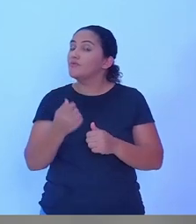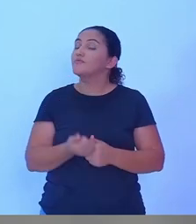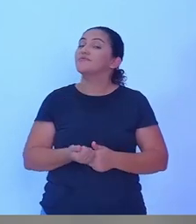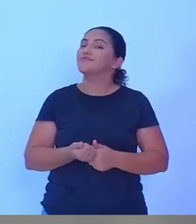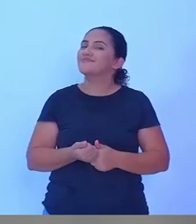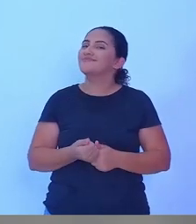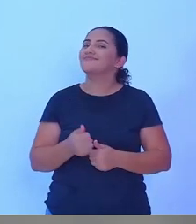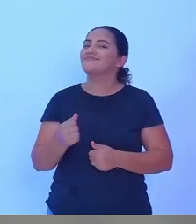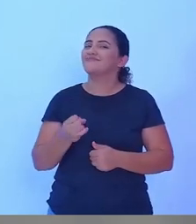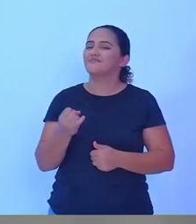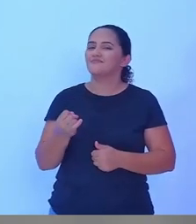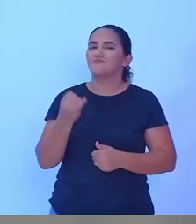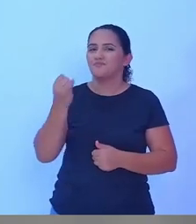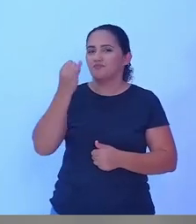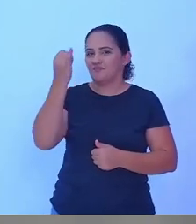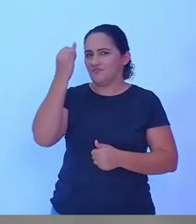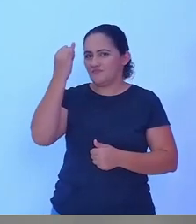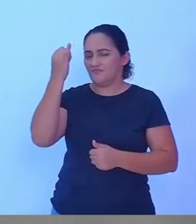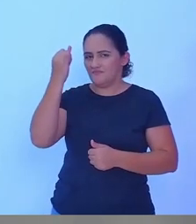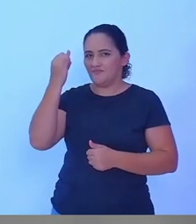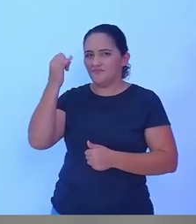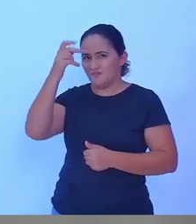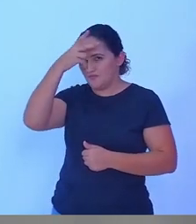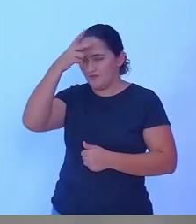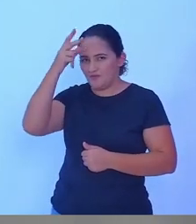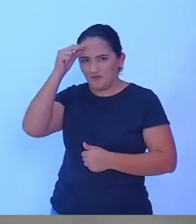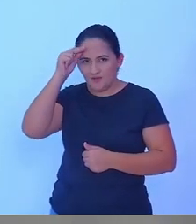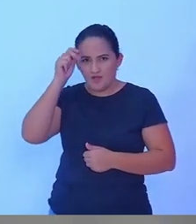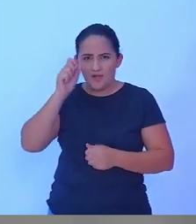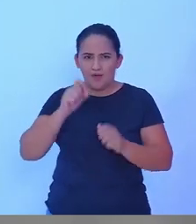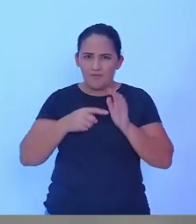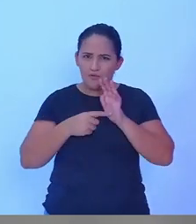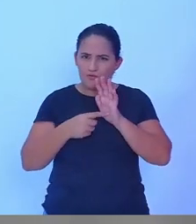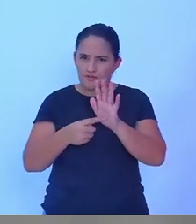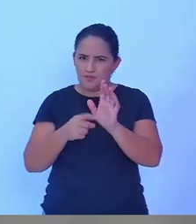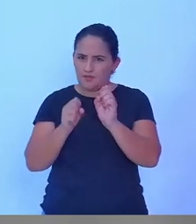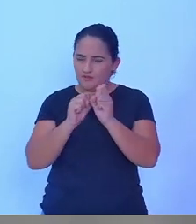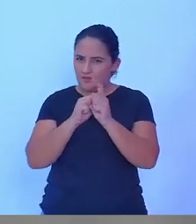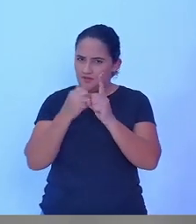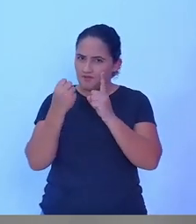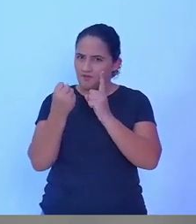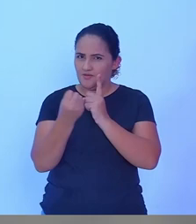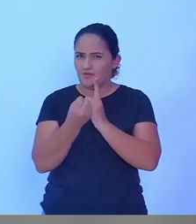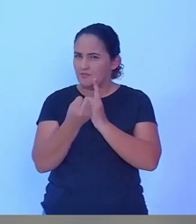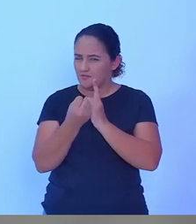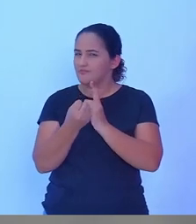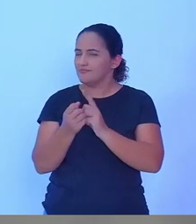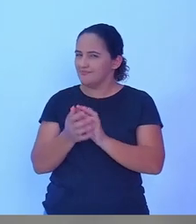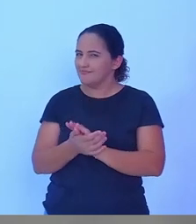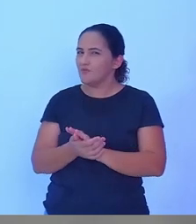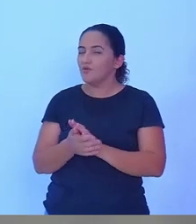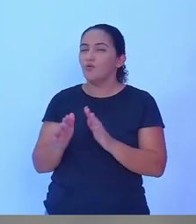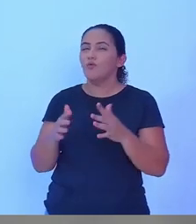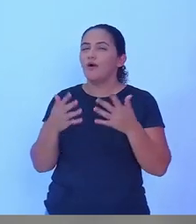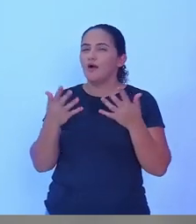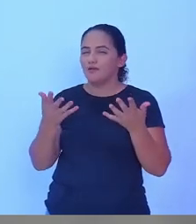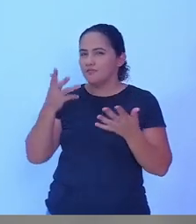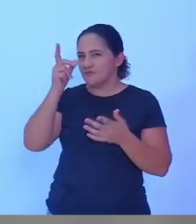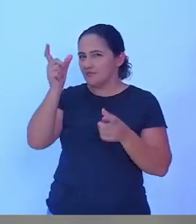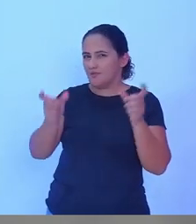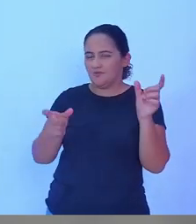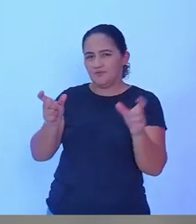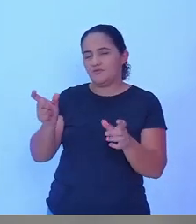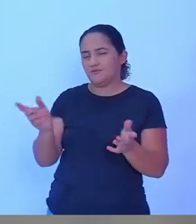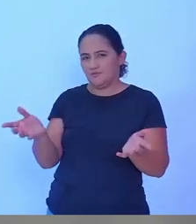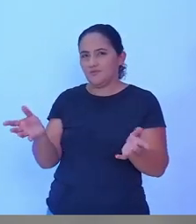Por que não apresentar à sociedade quem são os vices de Rolim de Mora? Infelizmente, não tivemos